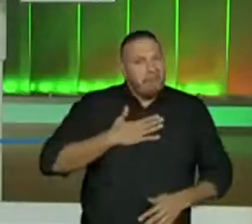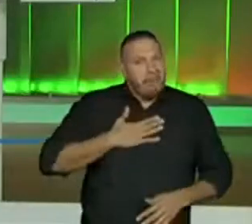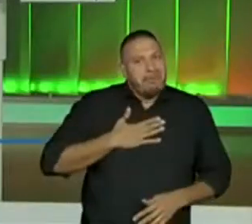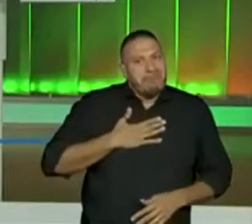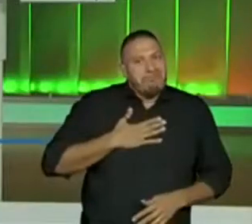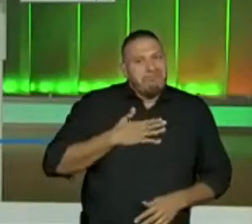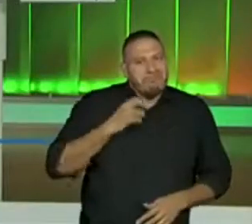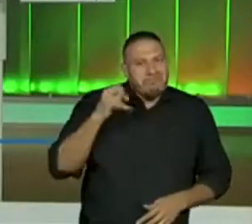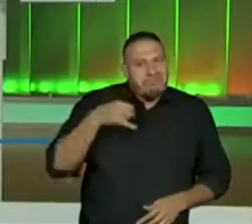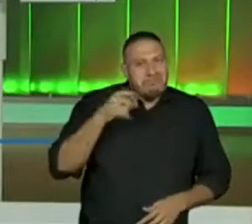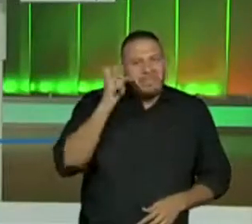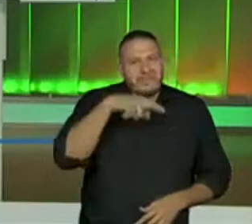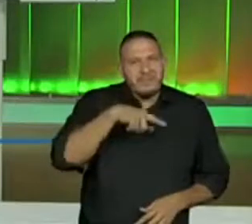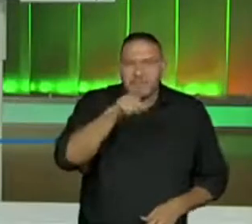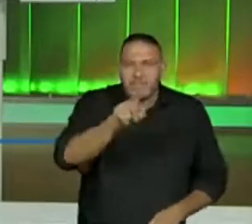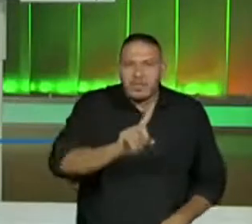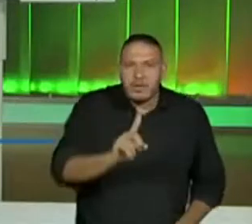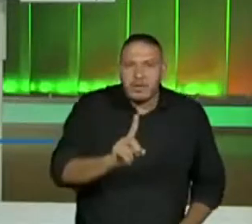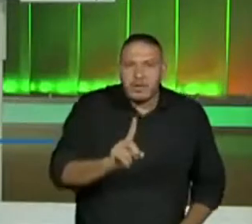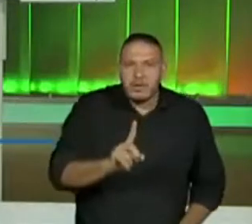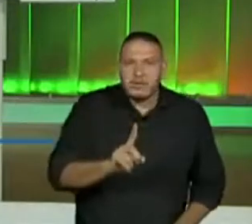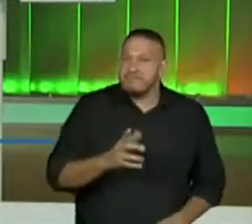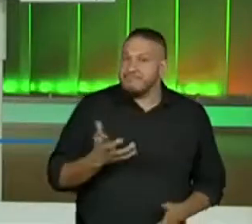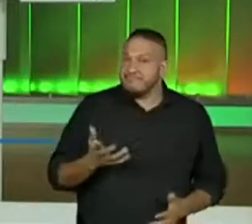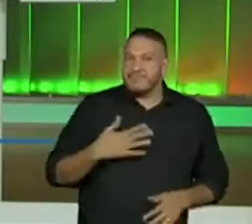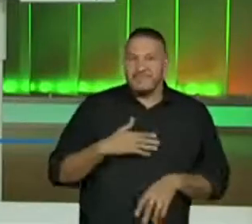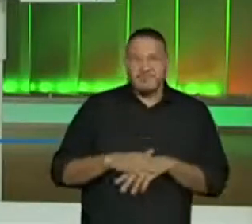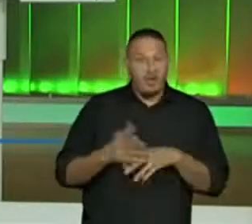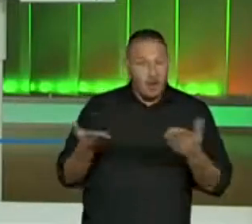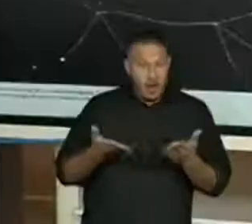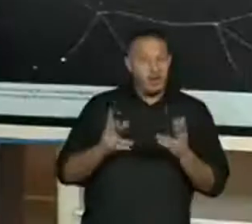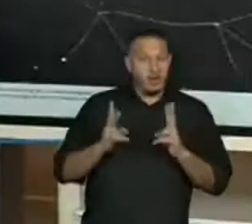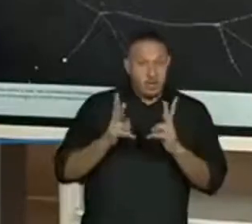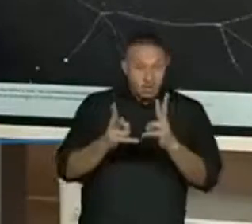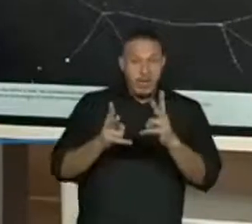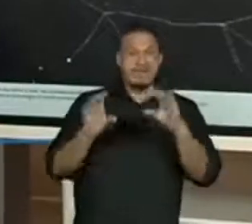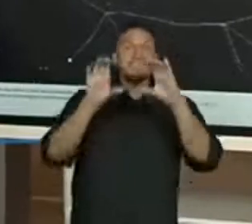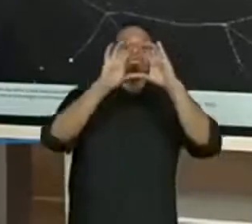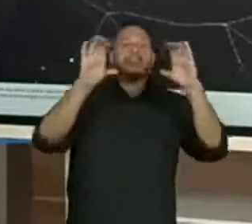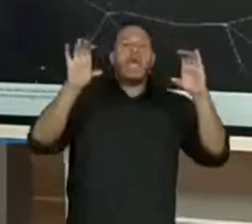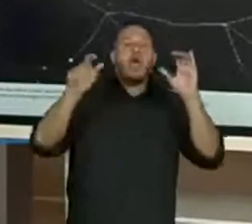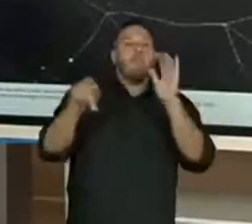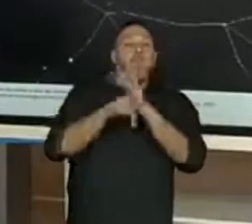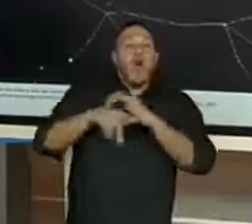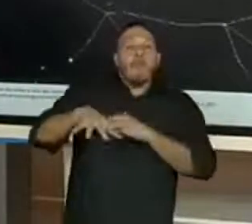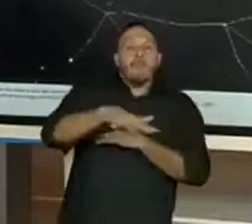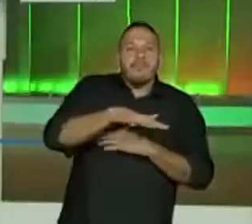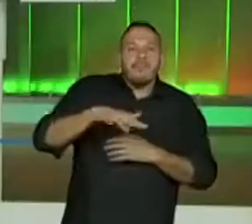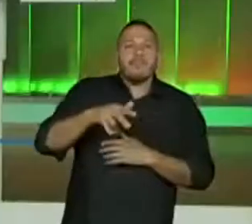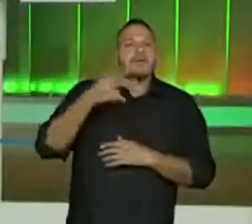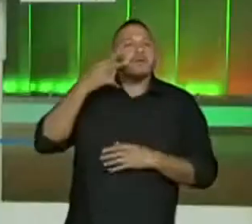para você não vamos continuar no céu dos povos indígenas